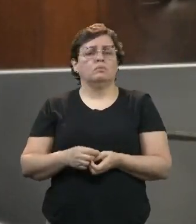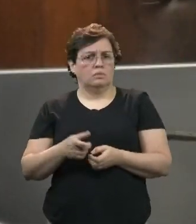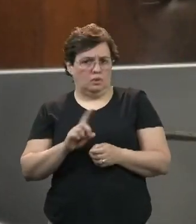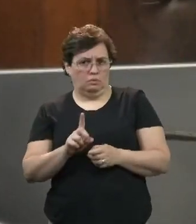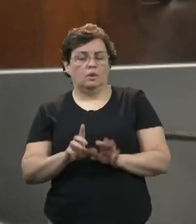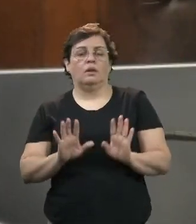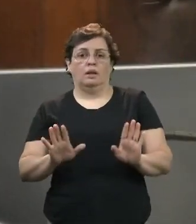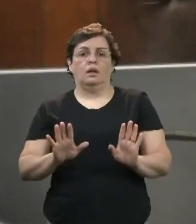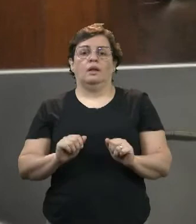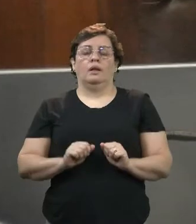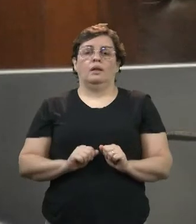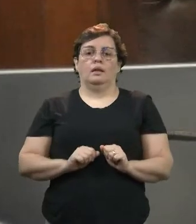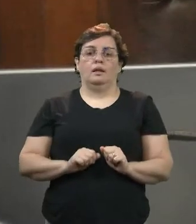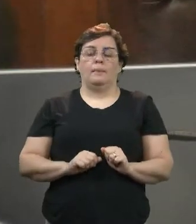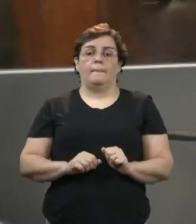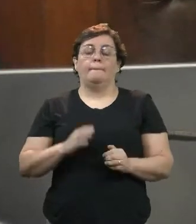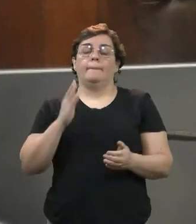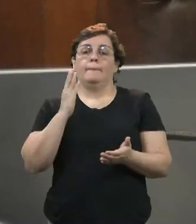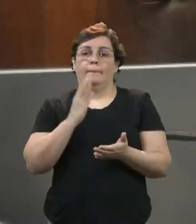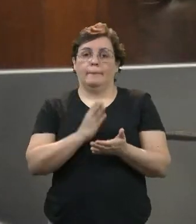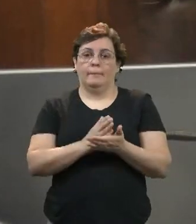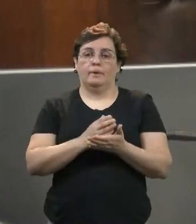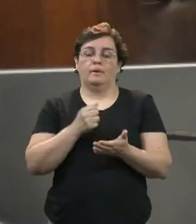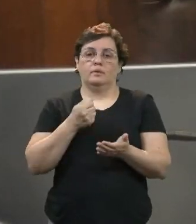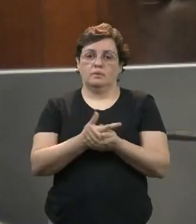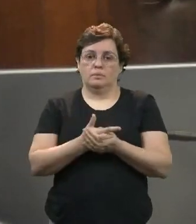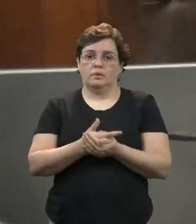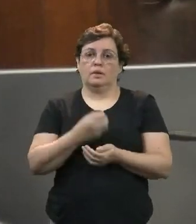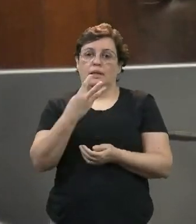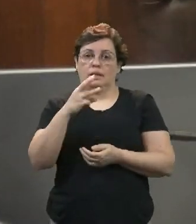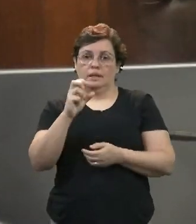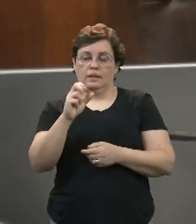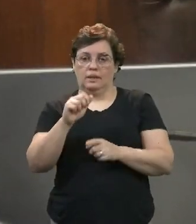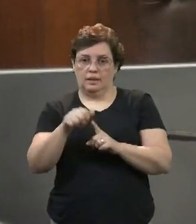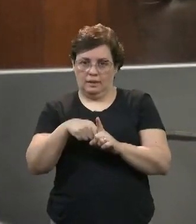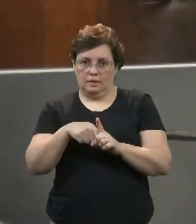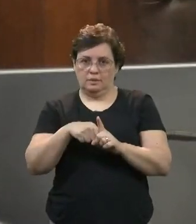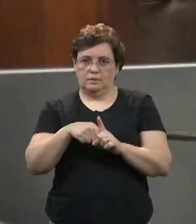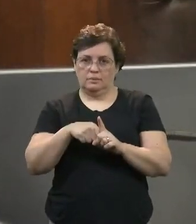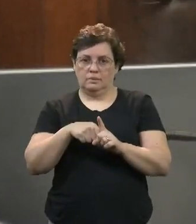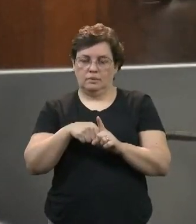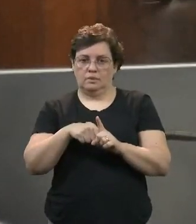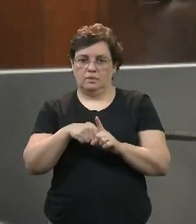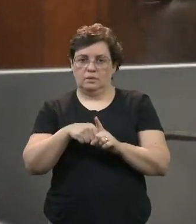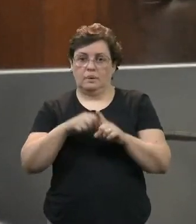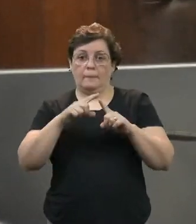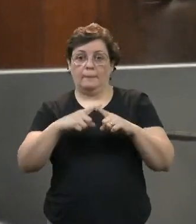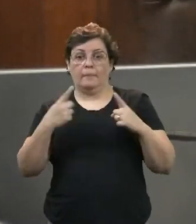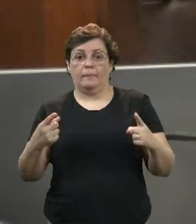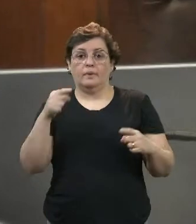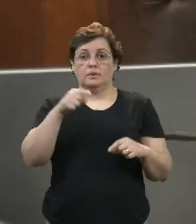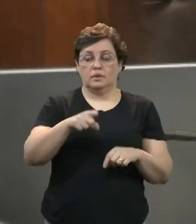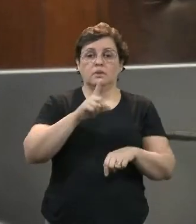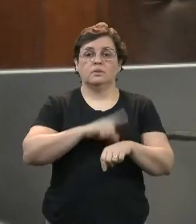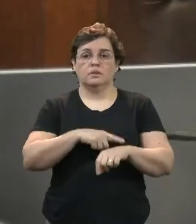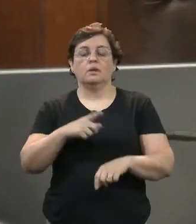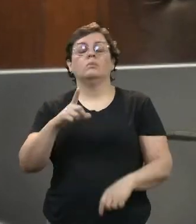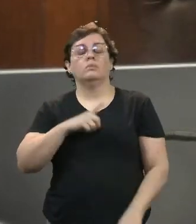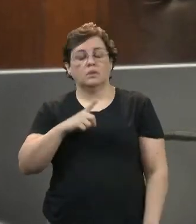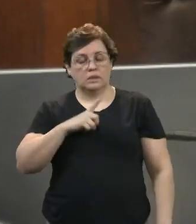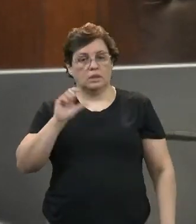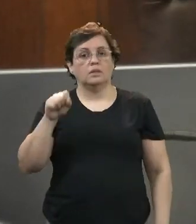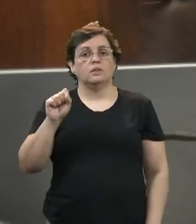Deixaria de pagar até três meses, poderia ser solicitada a carência para pagamento. Mas, nesse período, existe, sim,